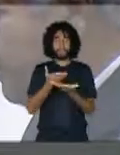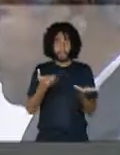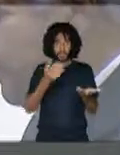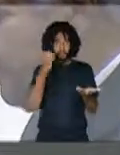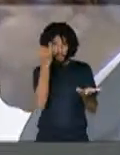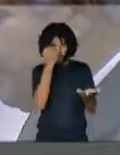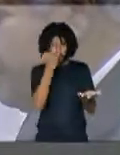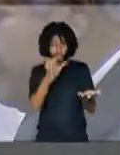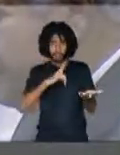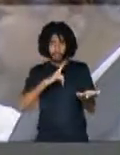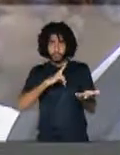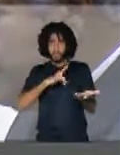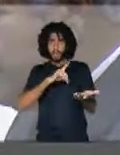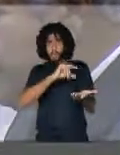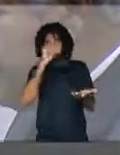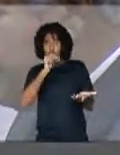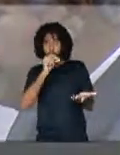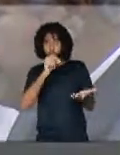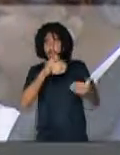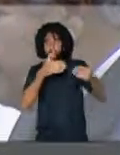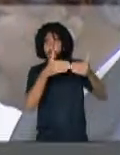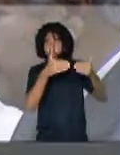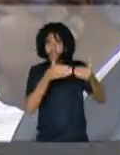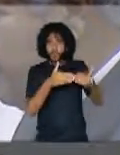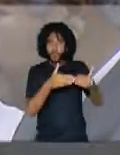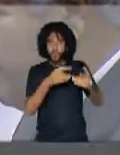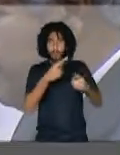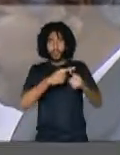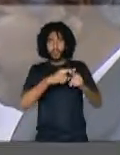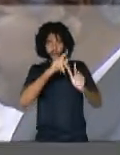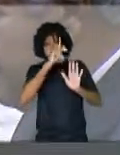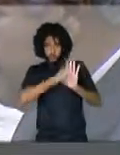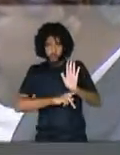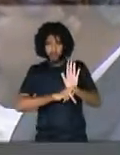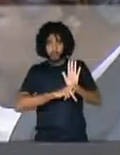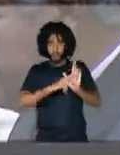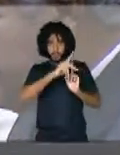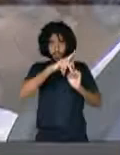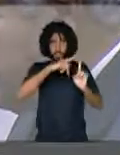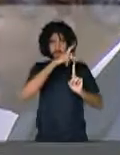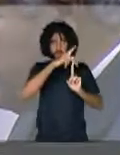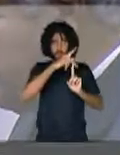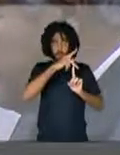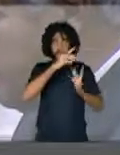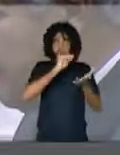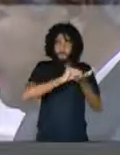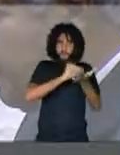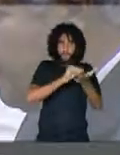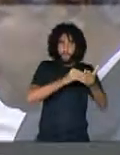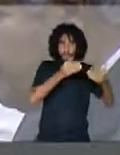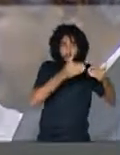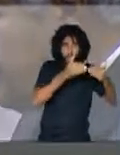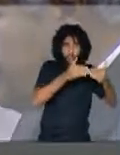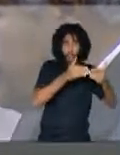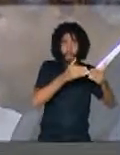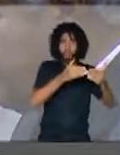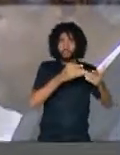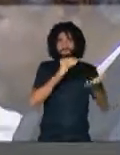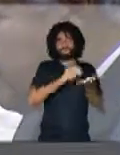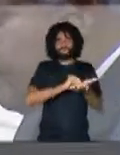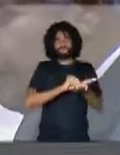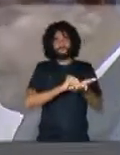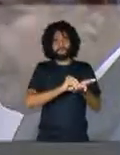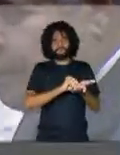importante que saia uma decisão de acordo, que votar o projeto da Previdência sem esse acordo construído, eu acho que é votar um